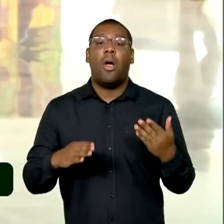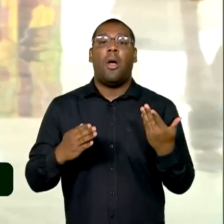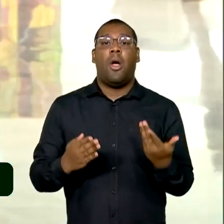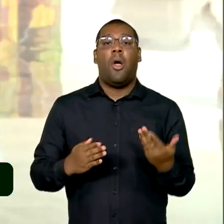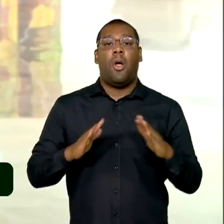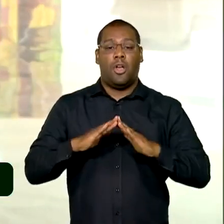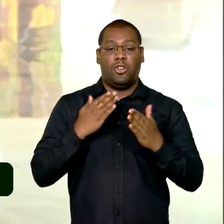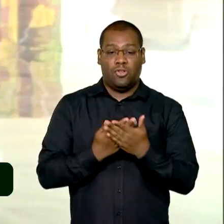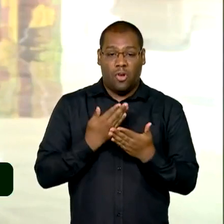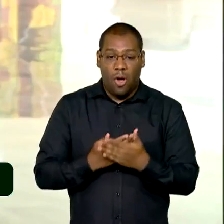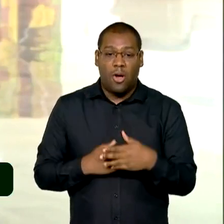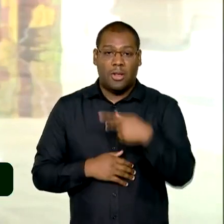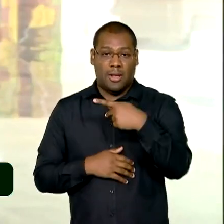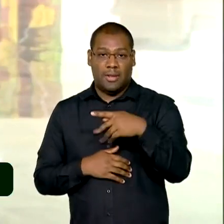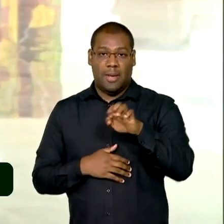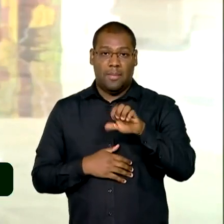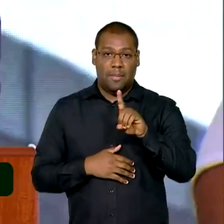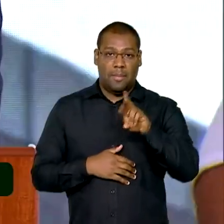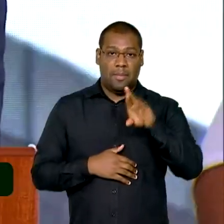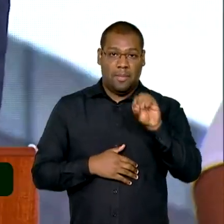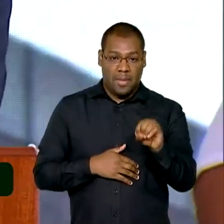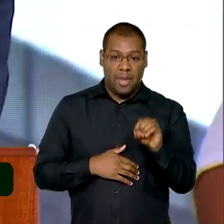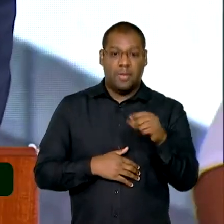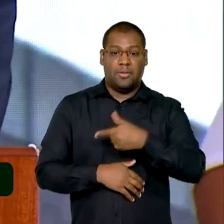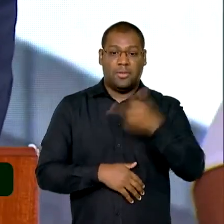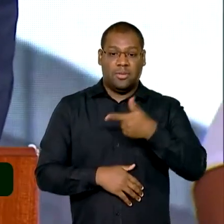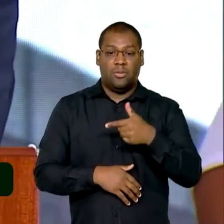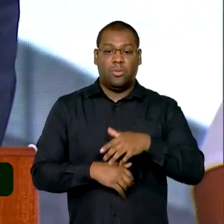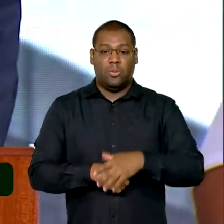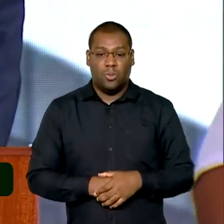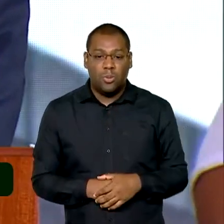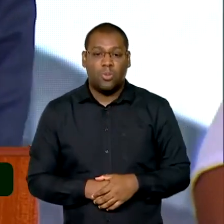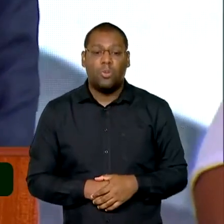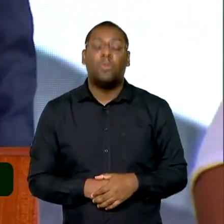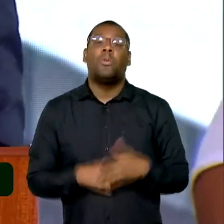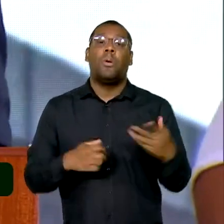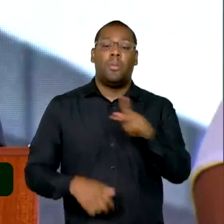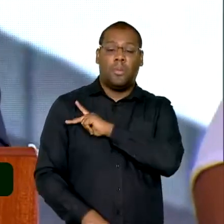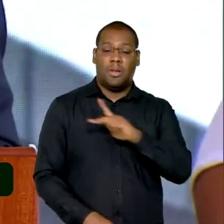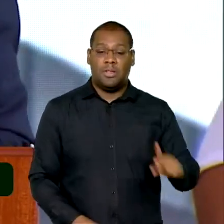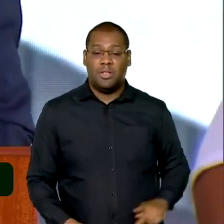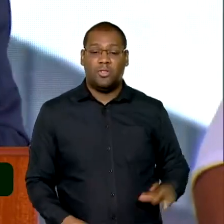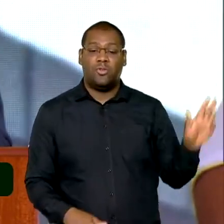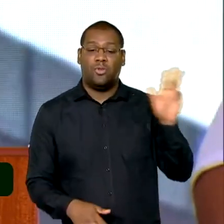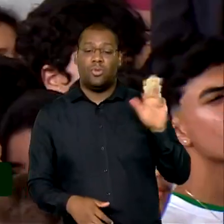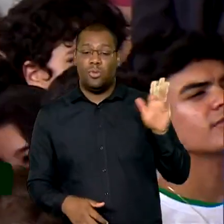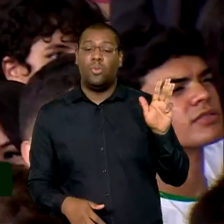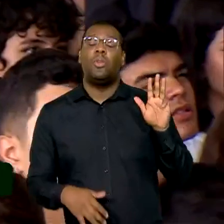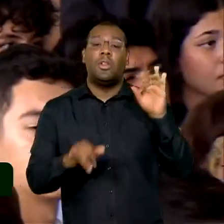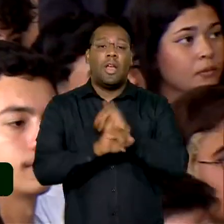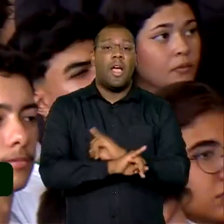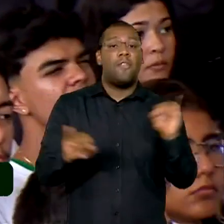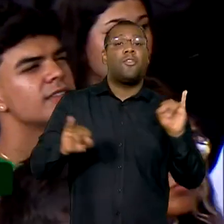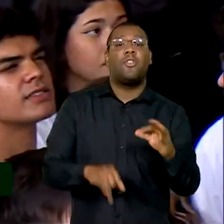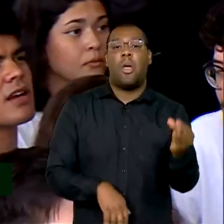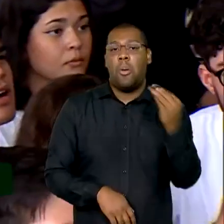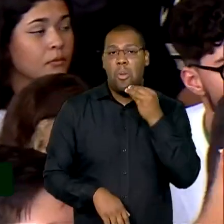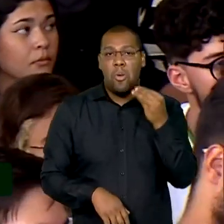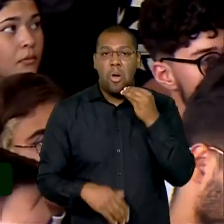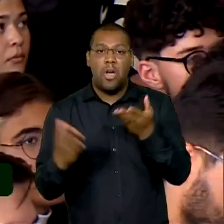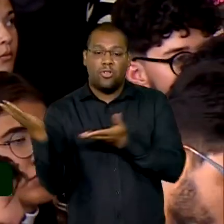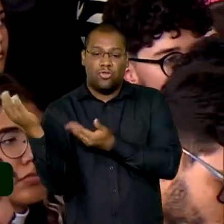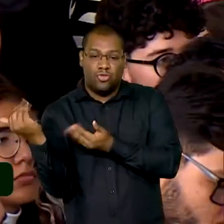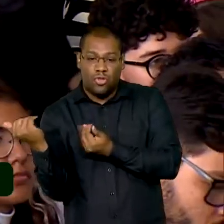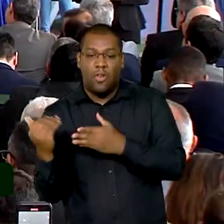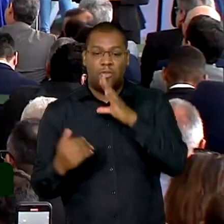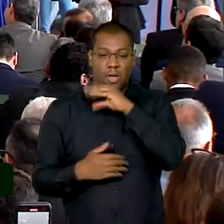técnicas vinculadas às universidades. Para o presidente Lula, a iniciativa vai criar oportunidades para jovens e adultos,